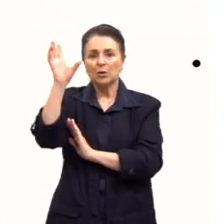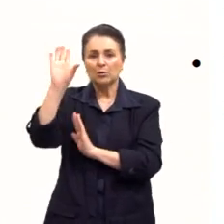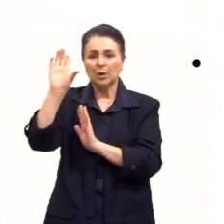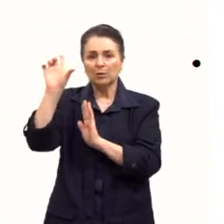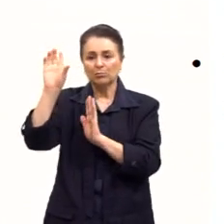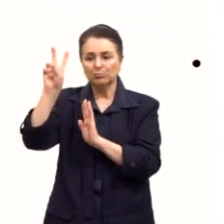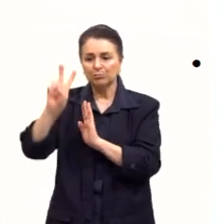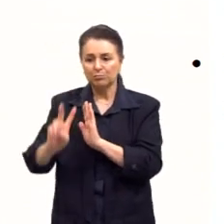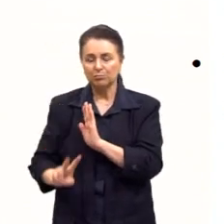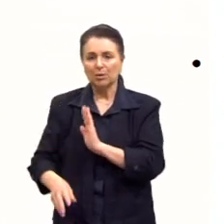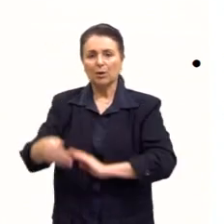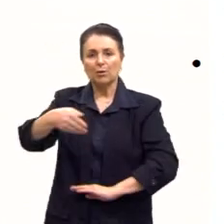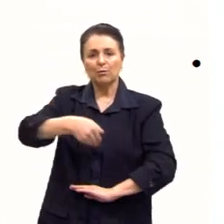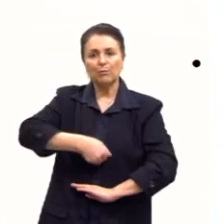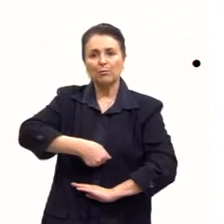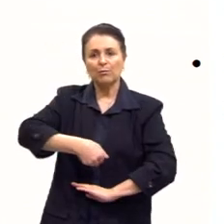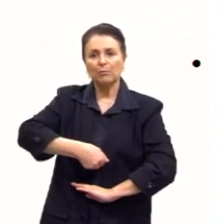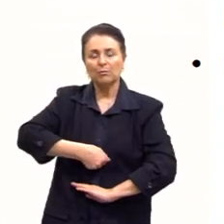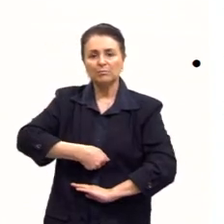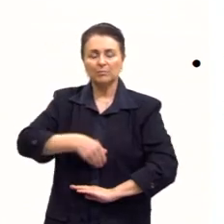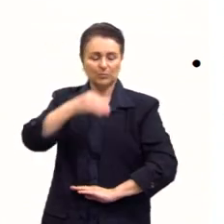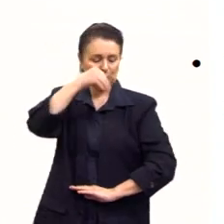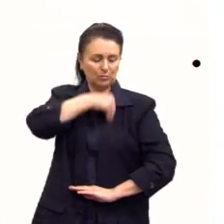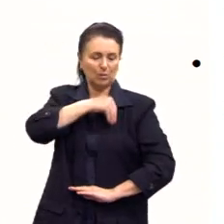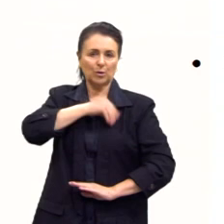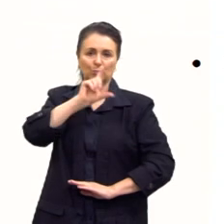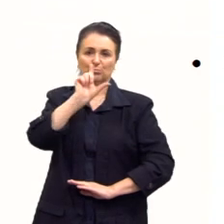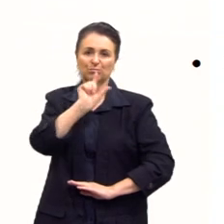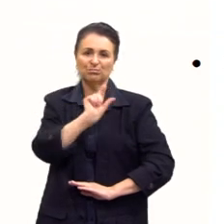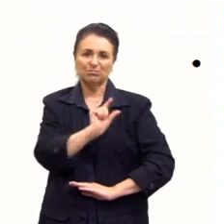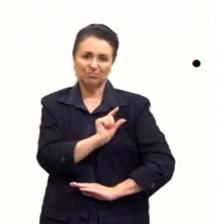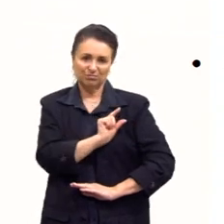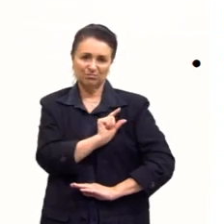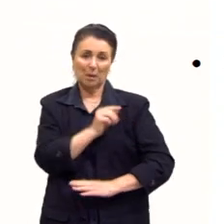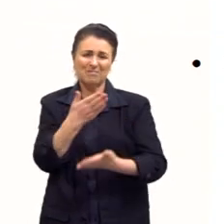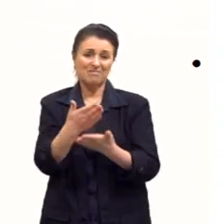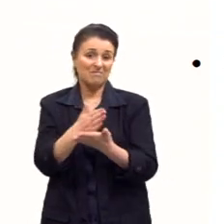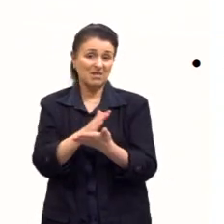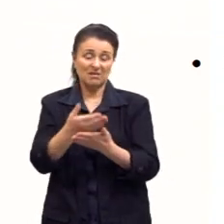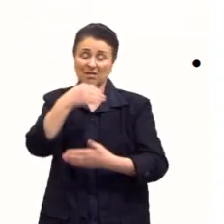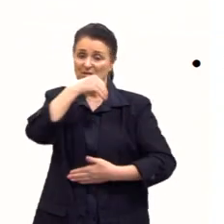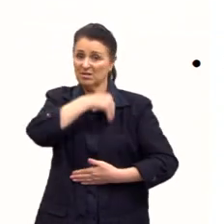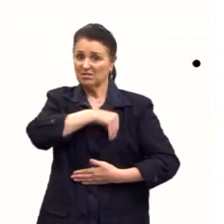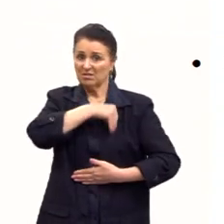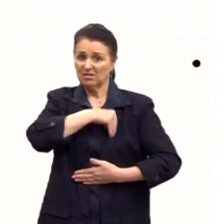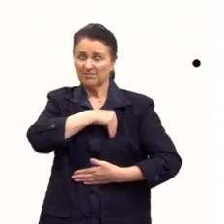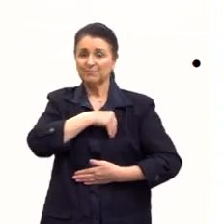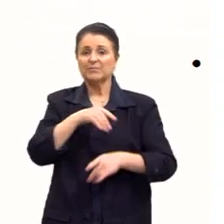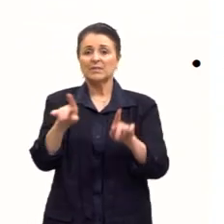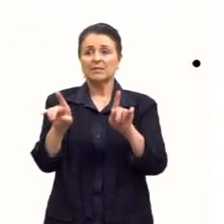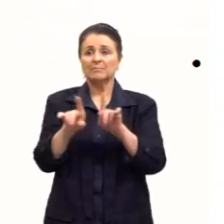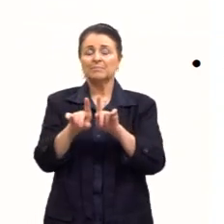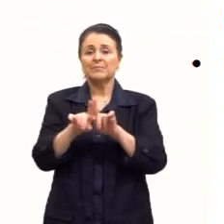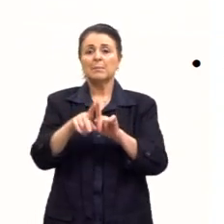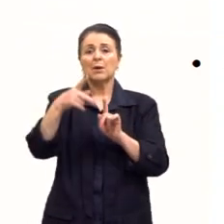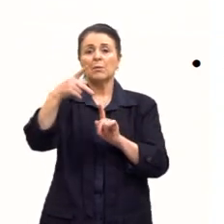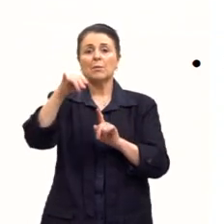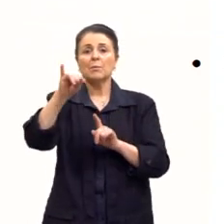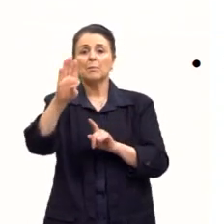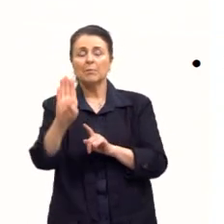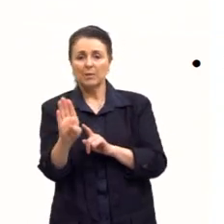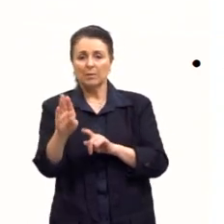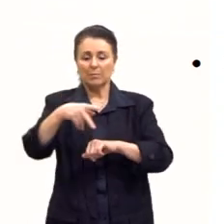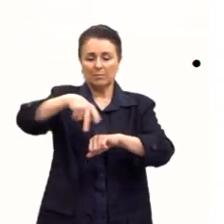fome, diminuição dos salários, muitos salários cortados pela metade, a baixa no PIB das